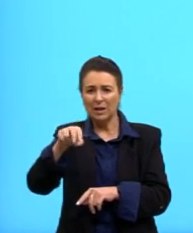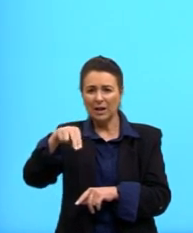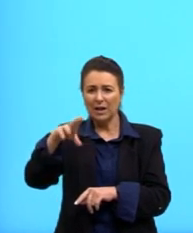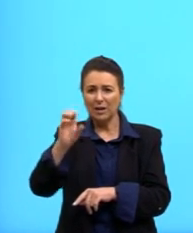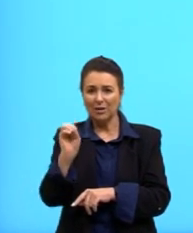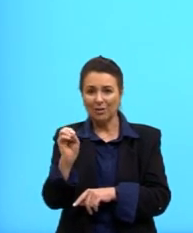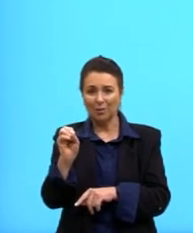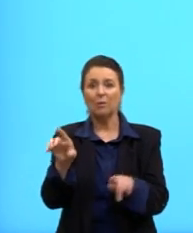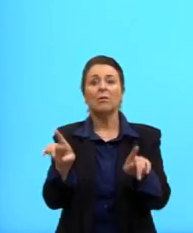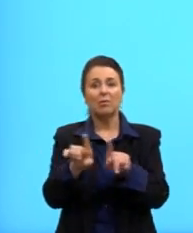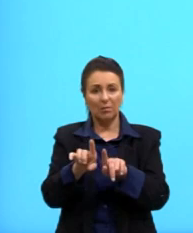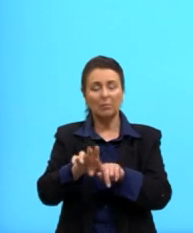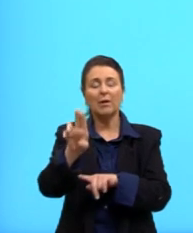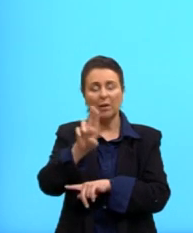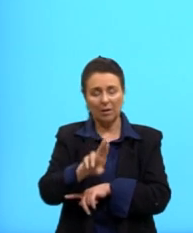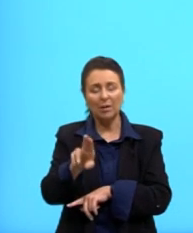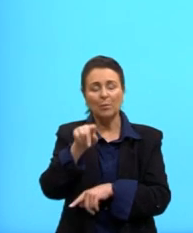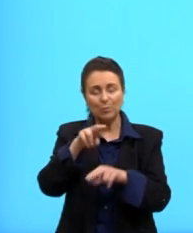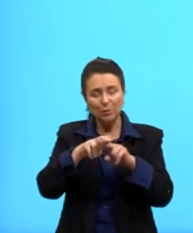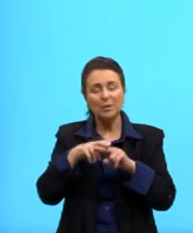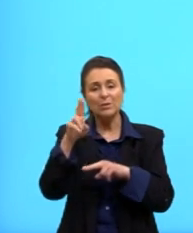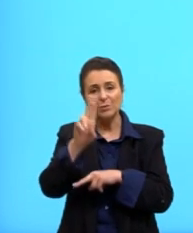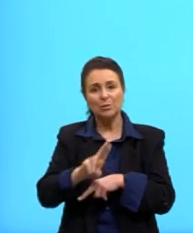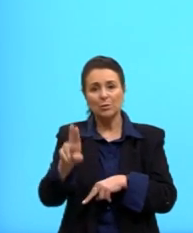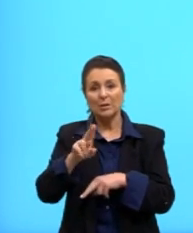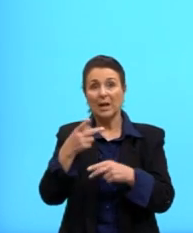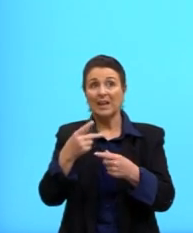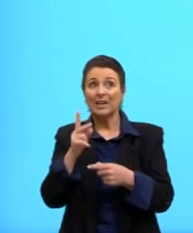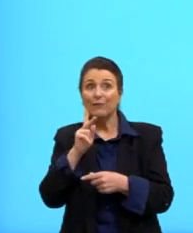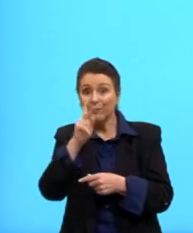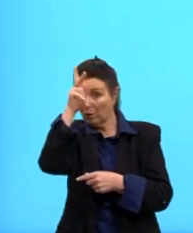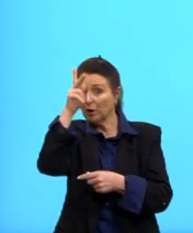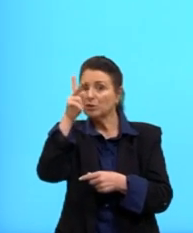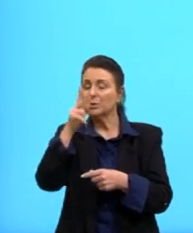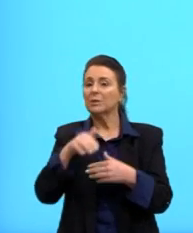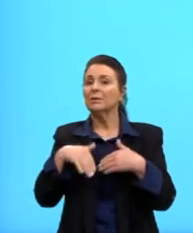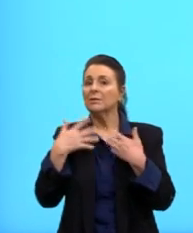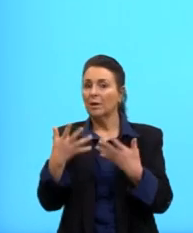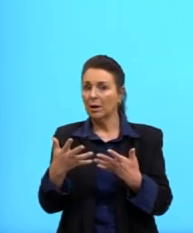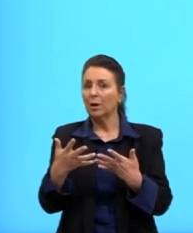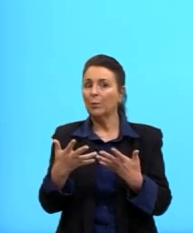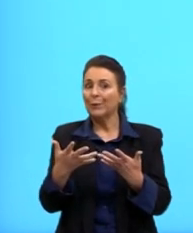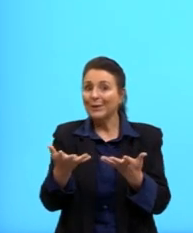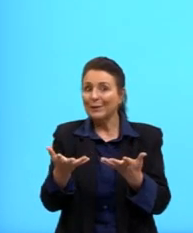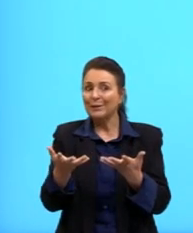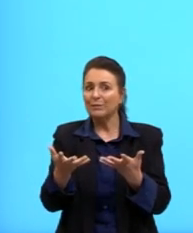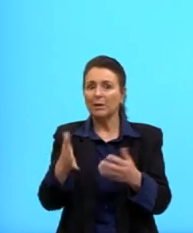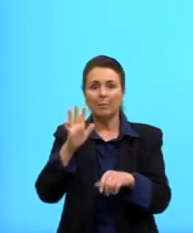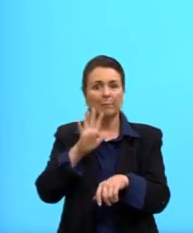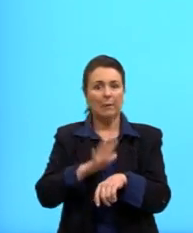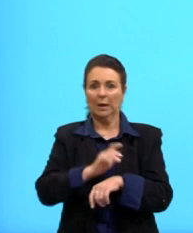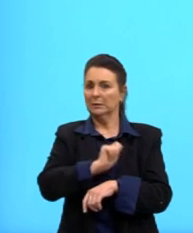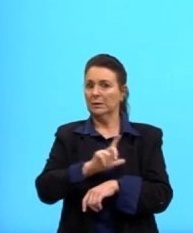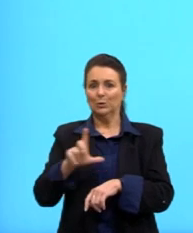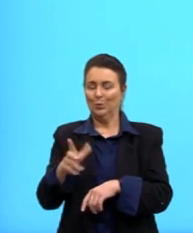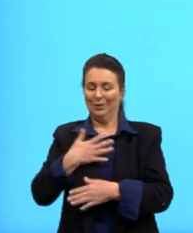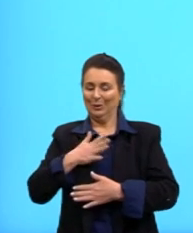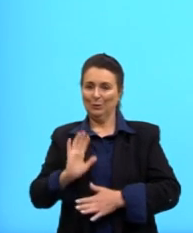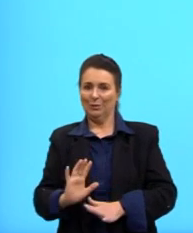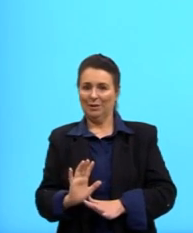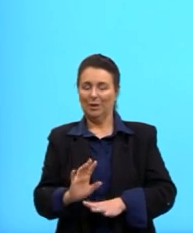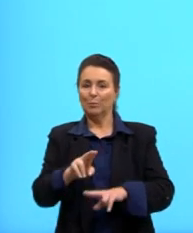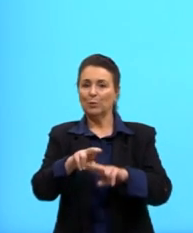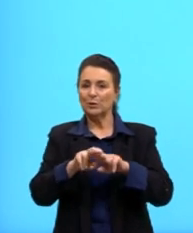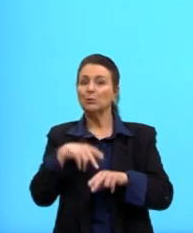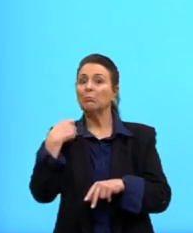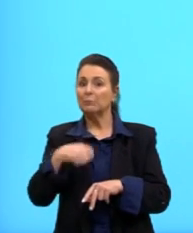Ele também vai servir para isso, né? Mas como ele é muito forte, às vezes, ele passa do ponto e acaba deixando o cabelo azul. Então,